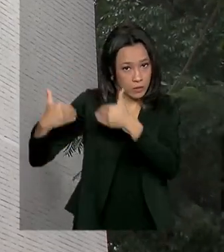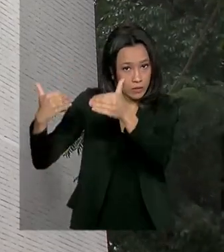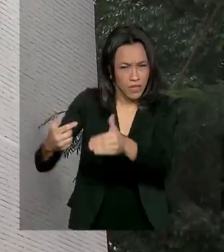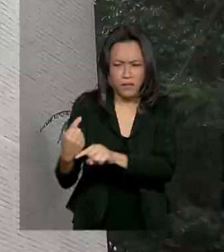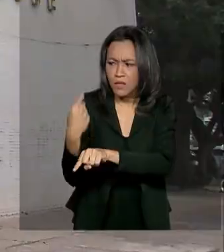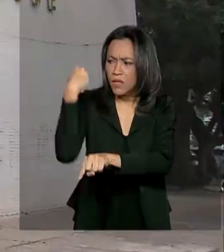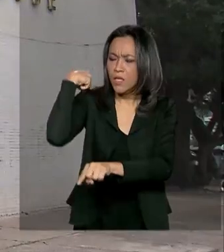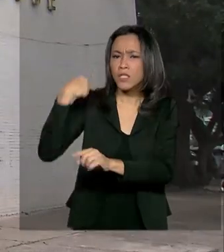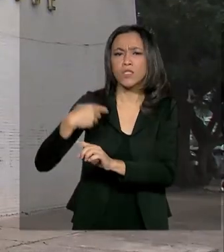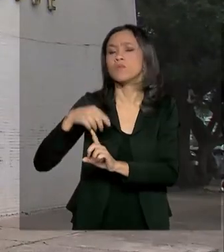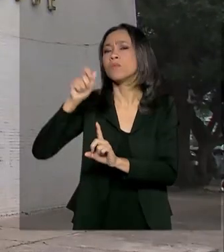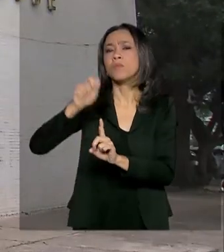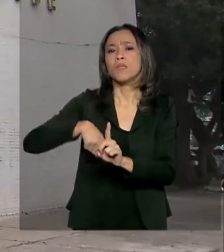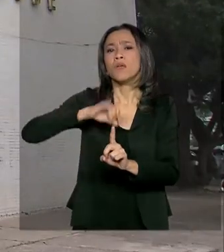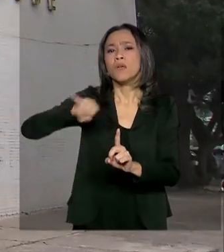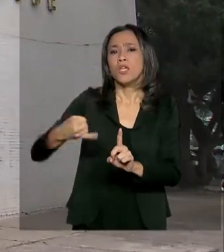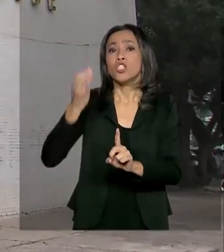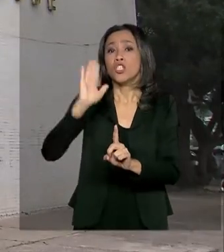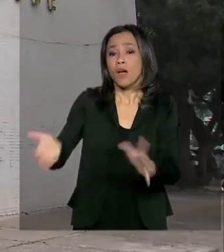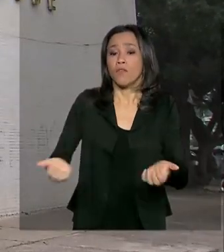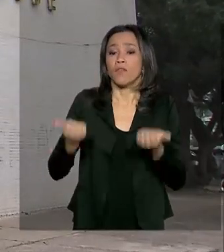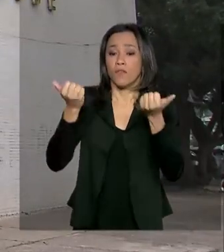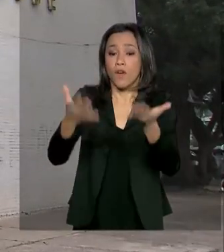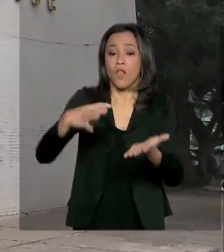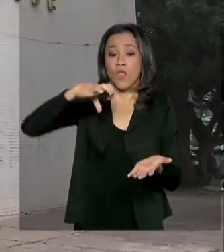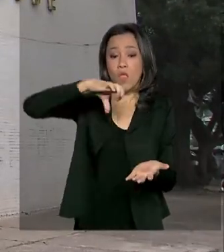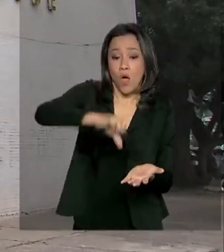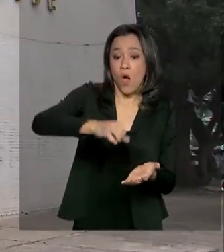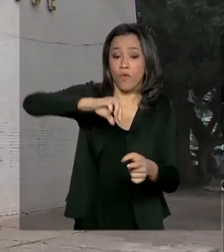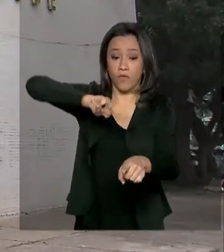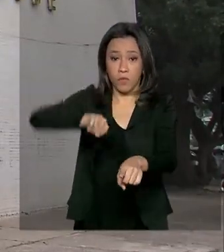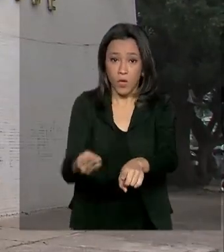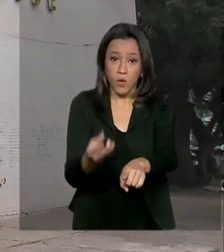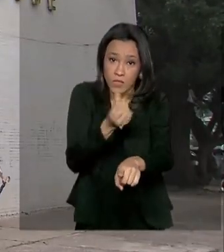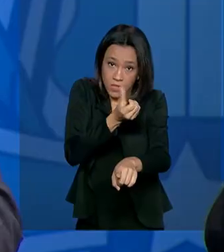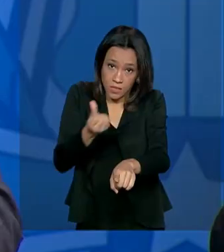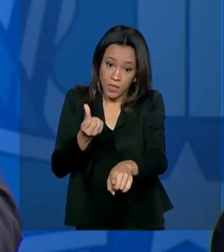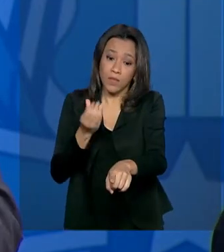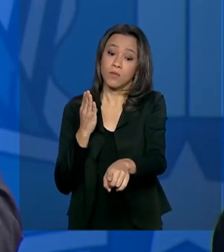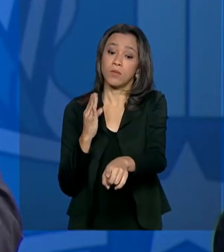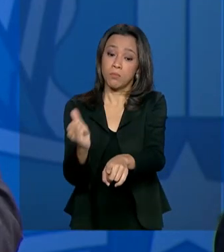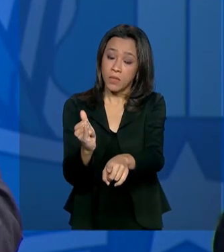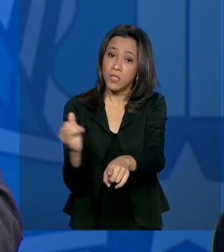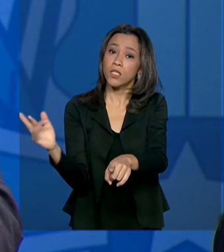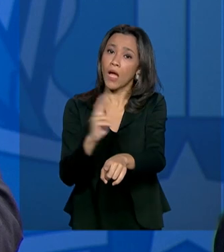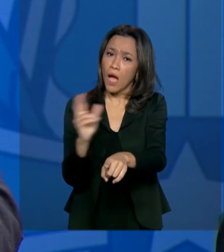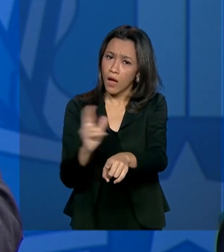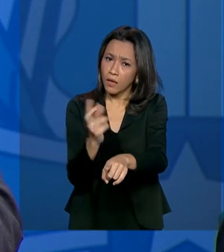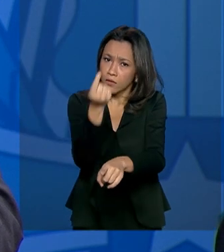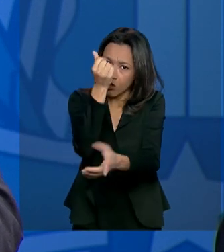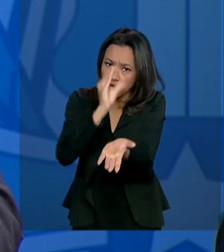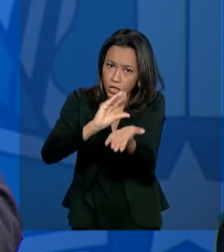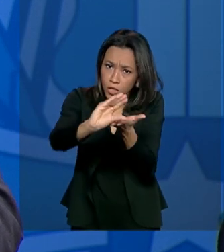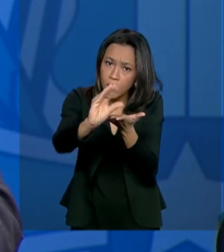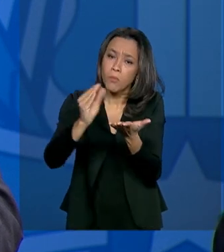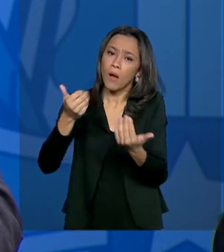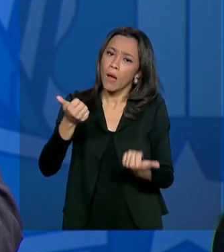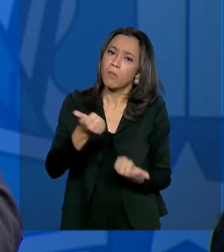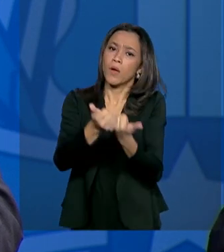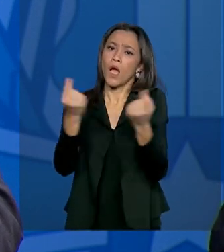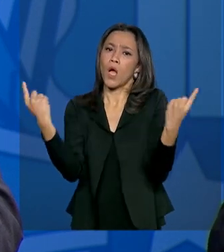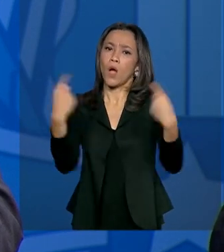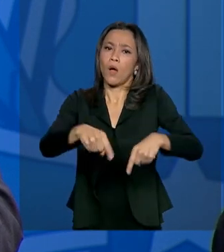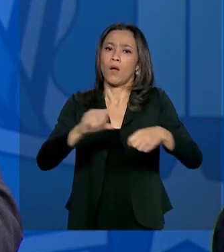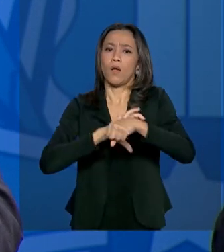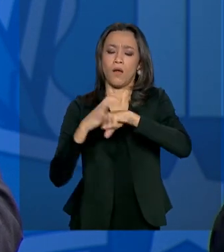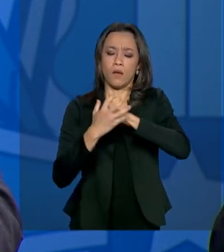o início do ano foram repassados R$ 9,6 bilhões para o enfrentamento da Covid-19. Foi o